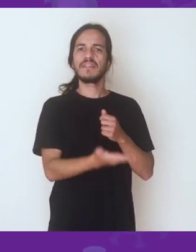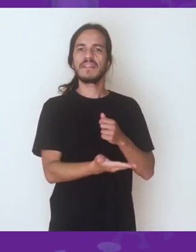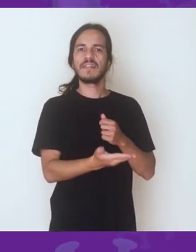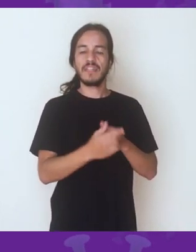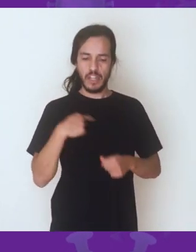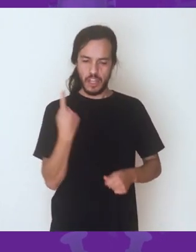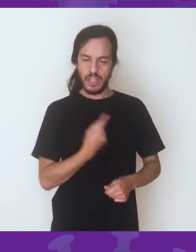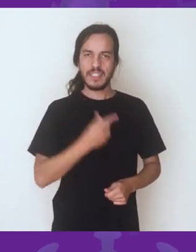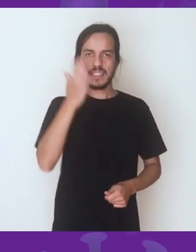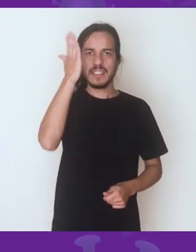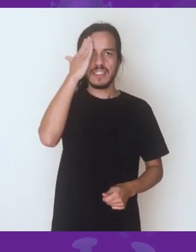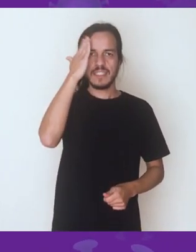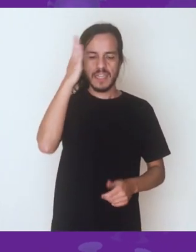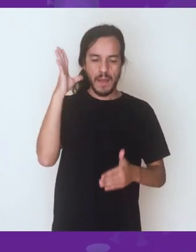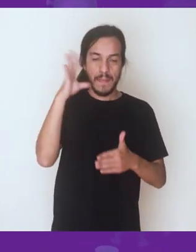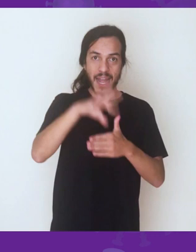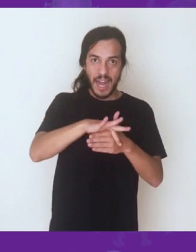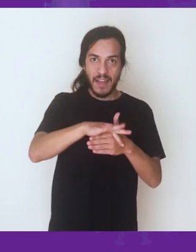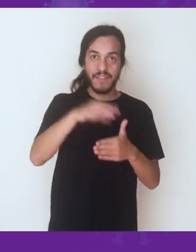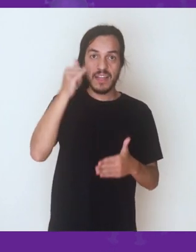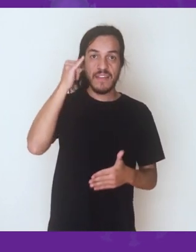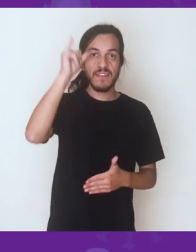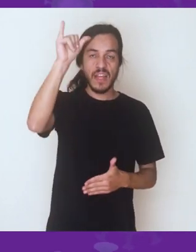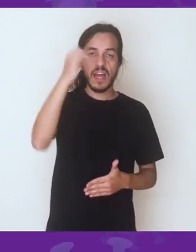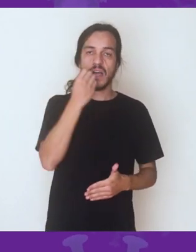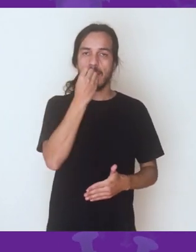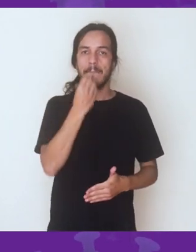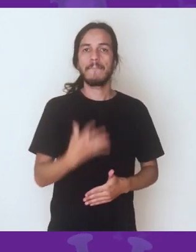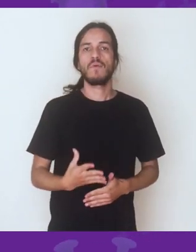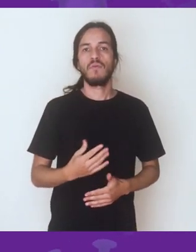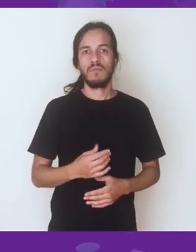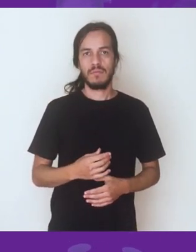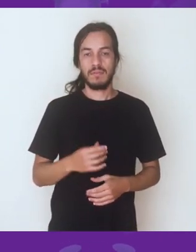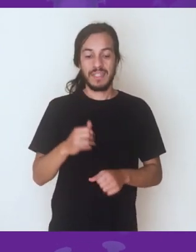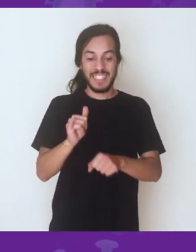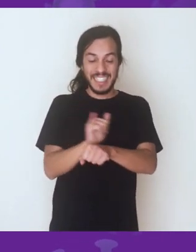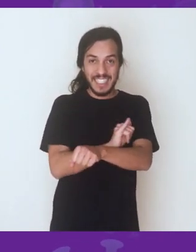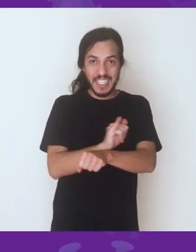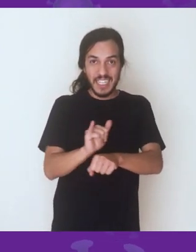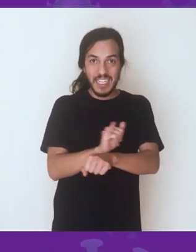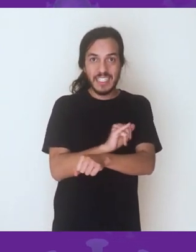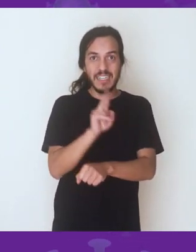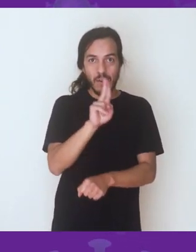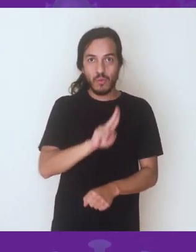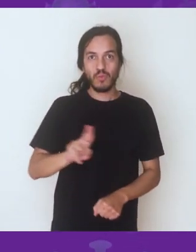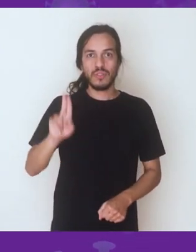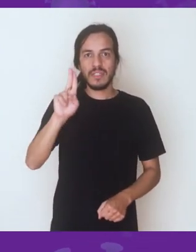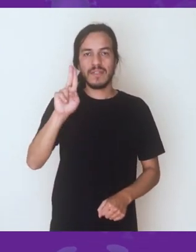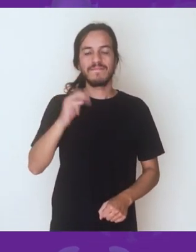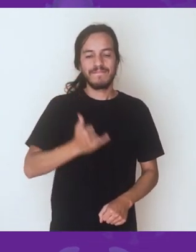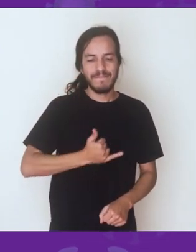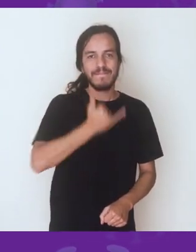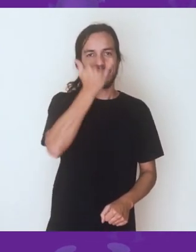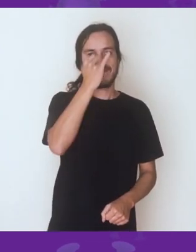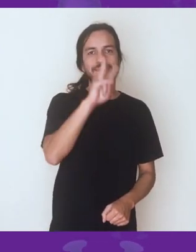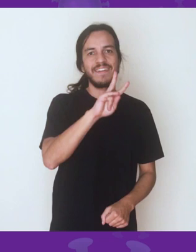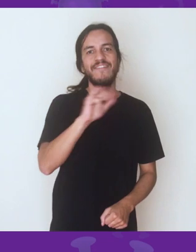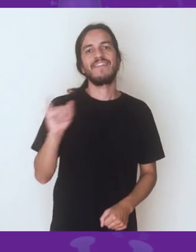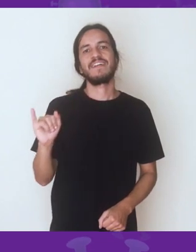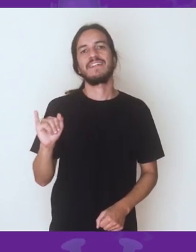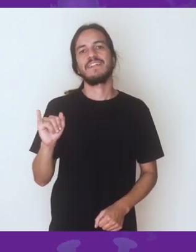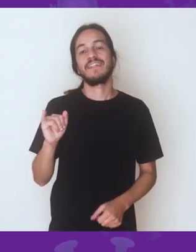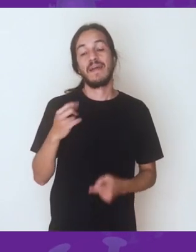admitindo que as pessoas podem ir para a UTI. Mas isso é um equívoco, porque dentro da UTI a mortalidade é muito alta,